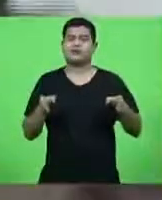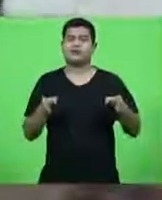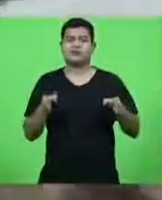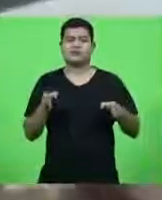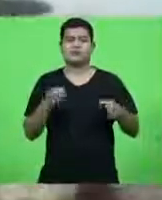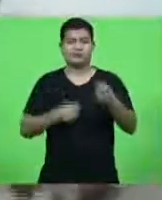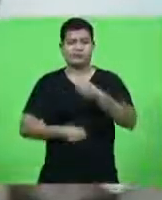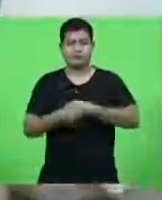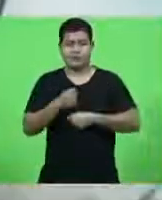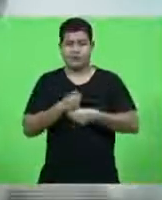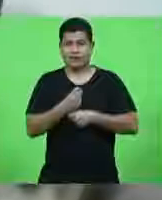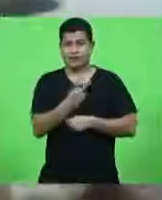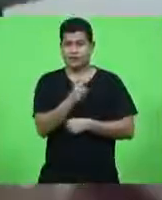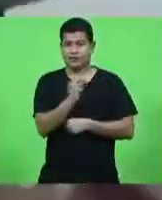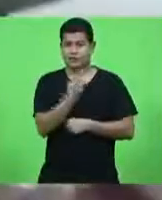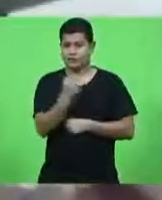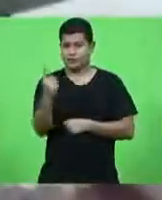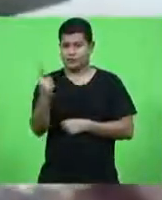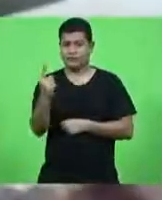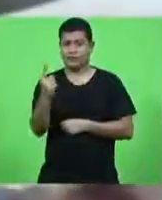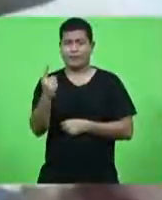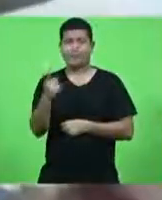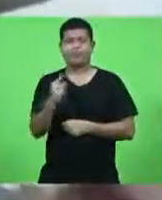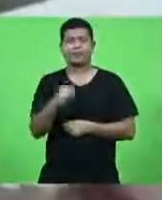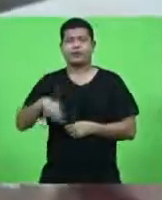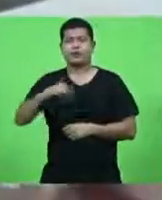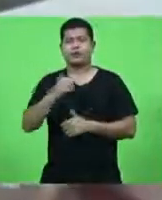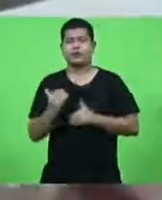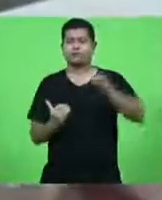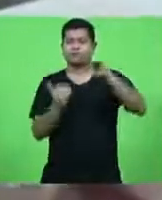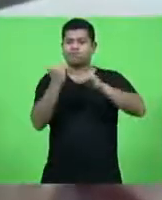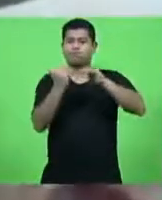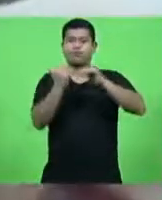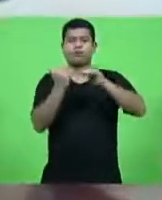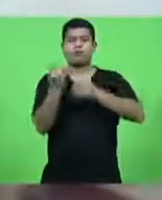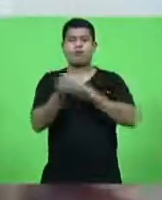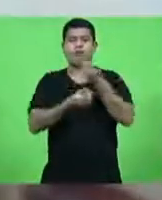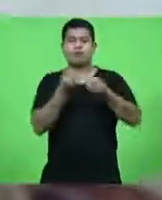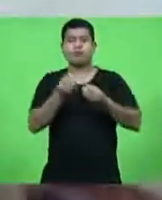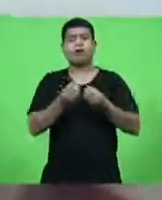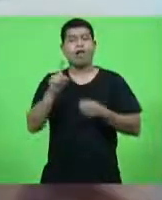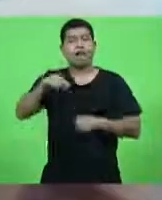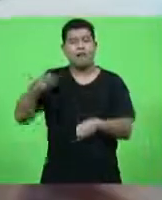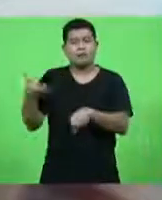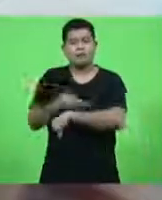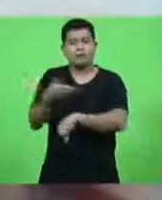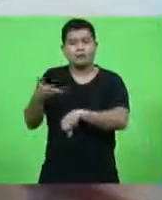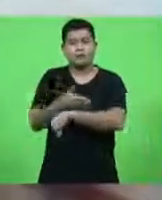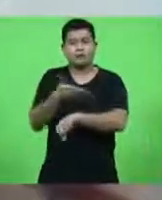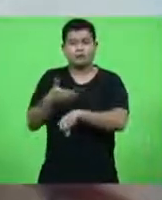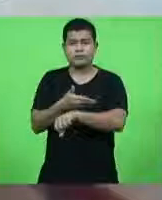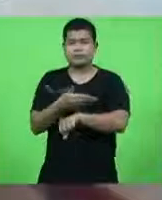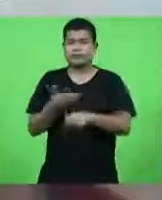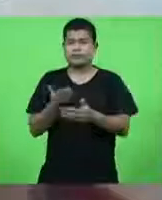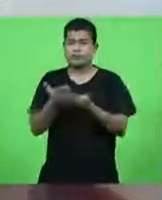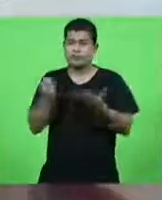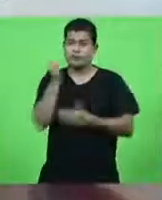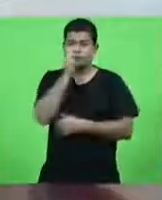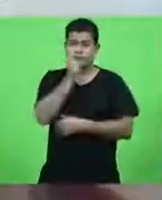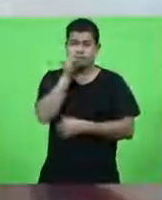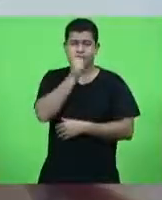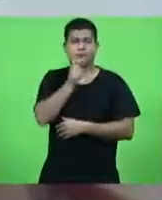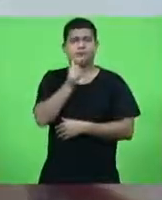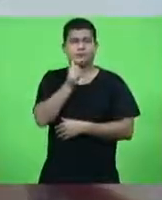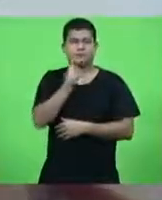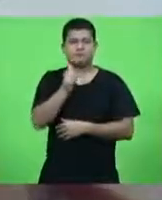Essa igualdade passa por onde? Pela participação plena e efetiva da mulher na tomada de